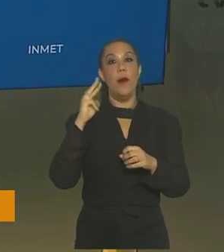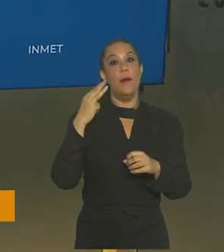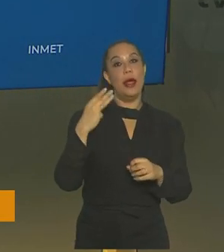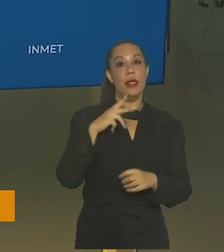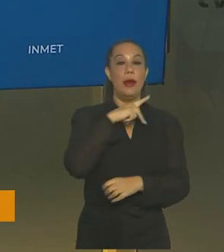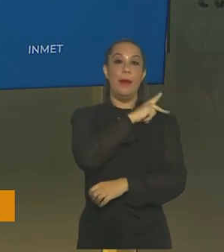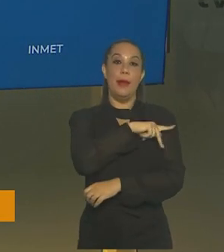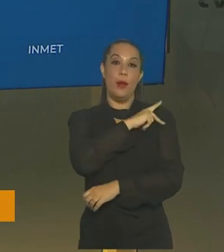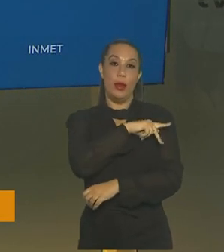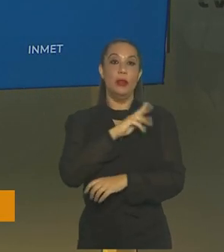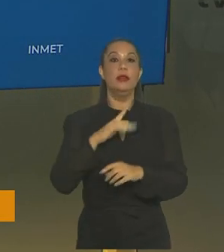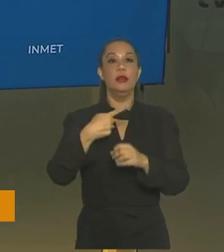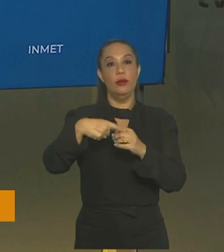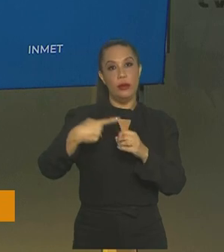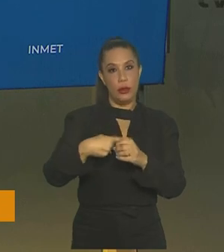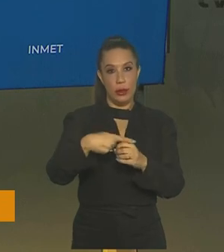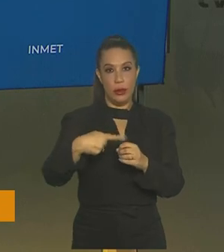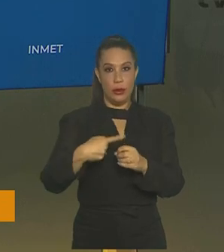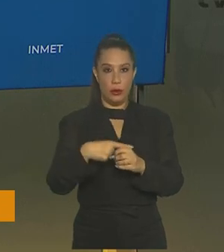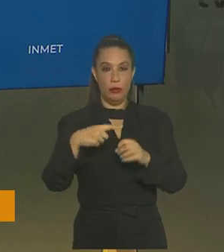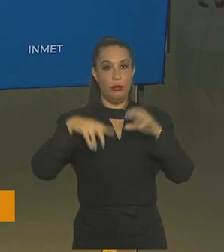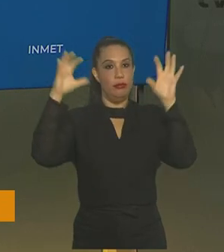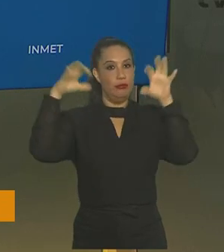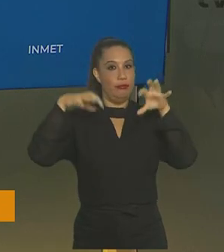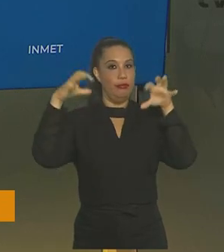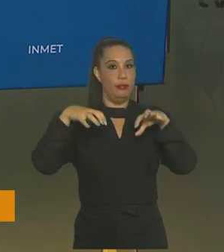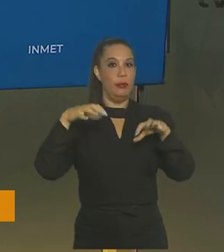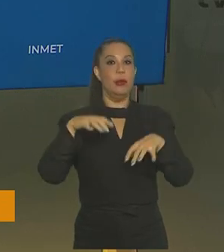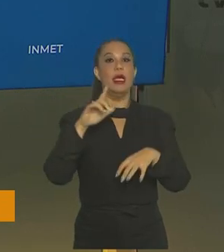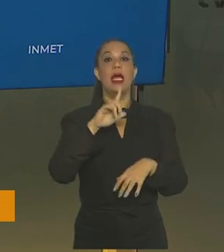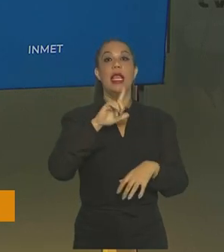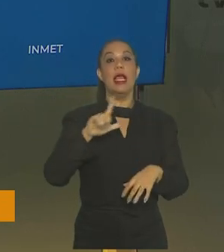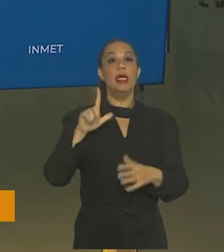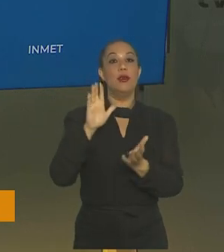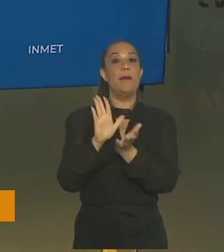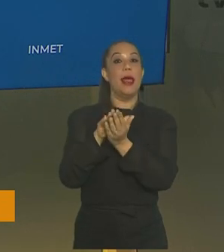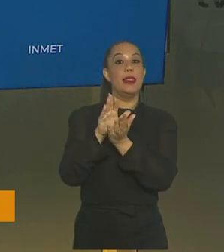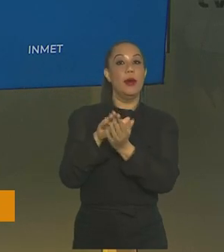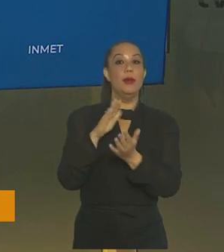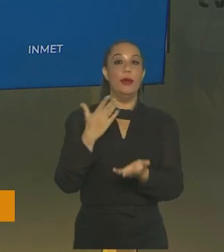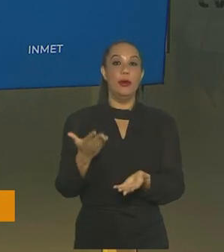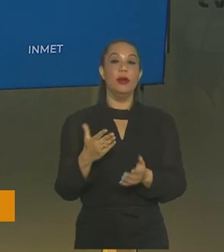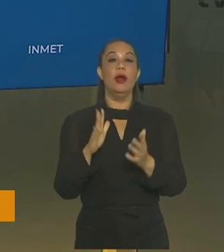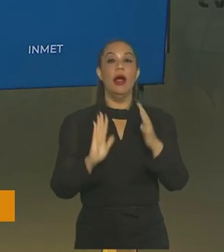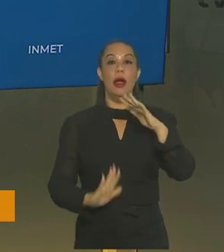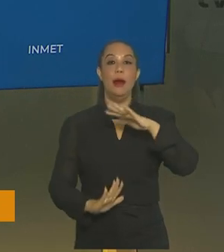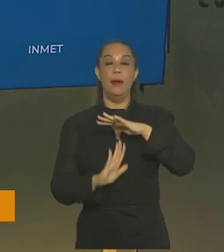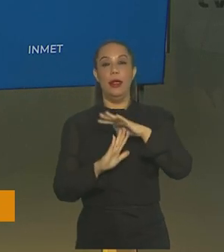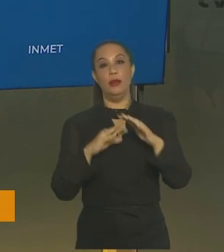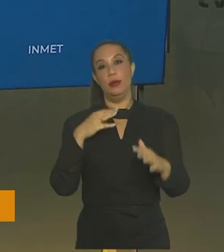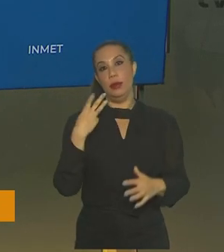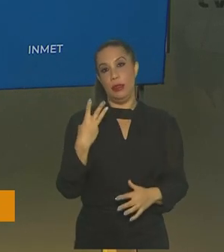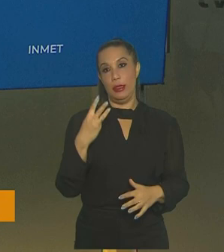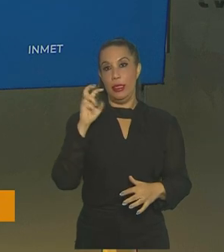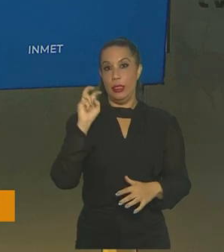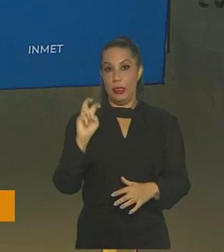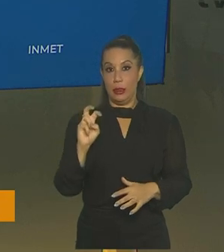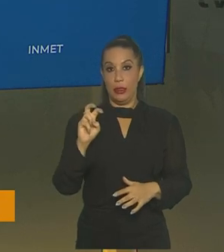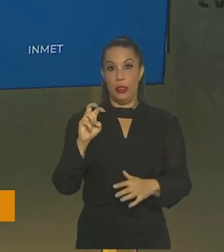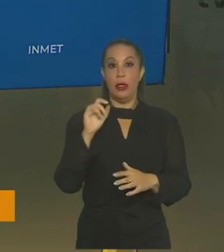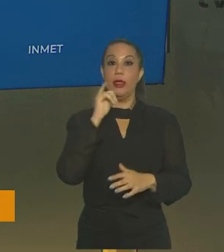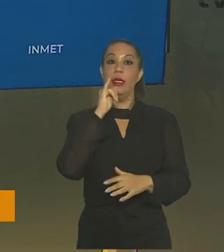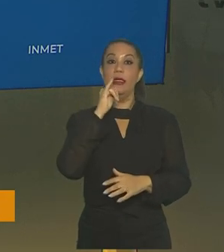Maranhão e Piauí. E também pancada de chuva no leste de Pernambuco. A máxima chega aos 35 em